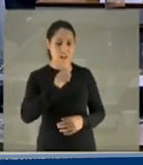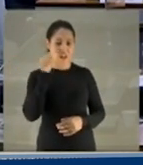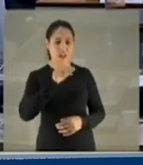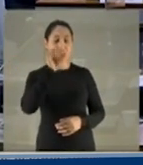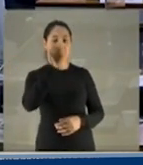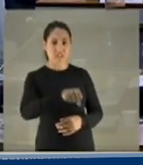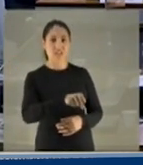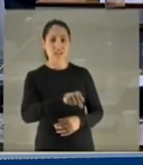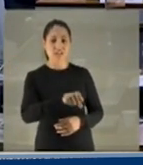pergunta. Uma testemunha.